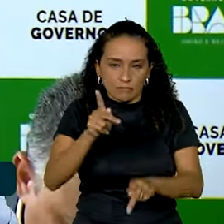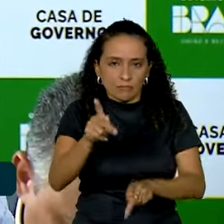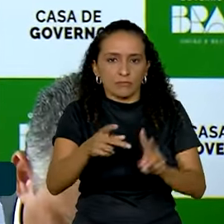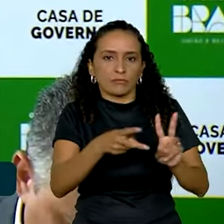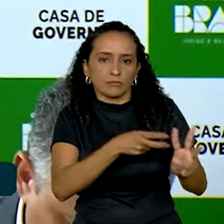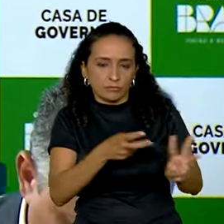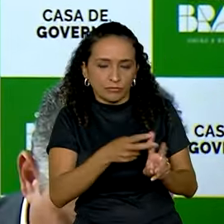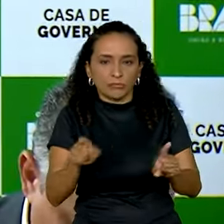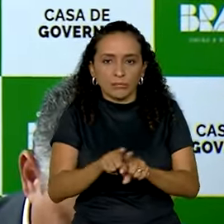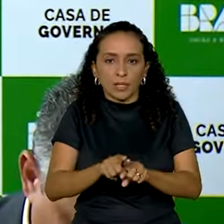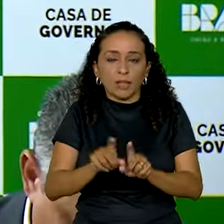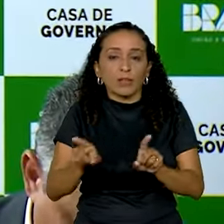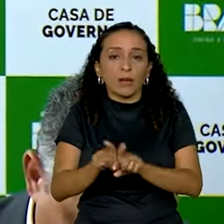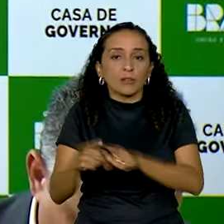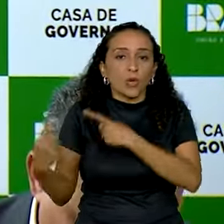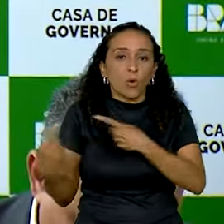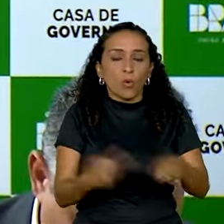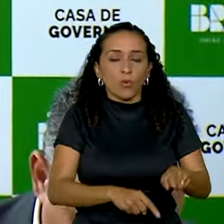e para combater a criminalidade.